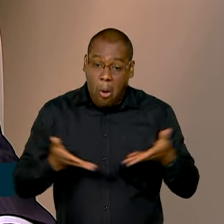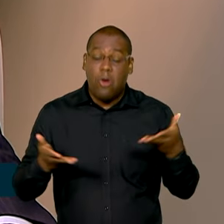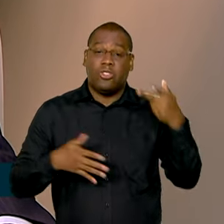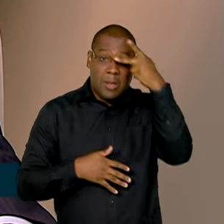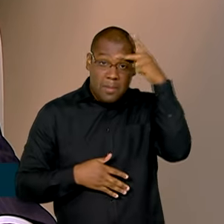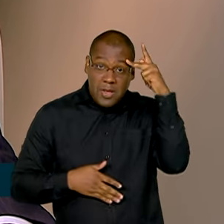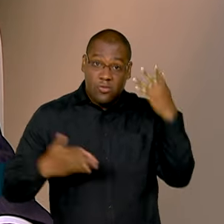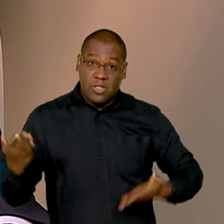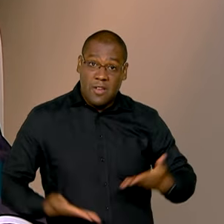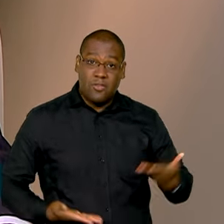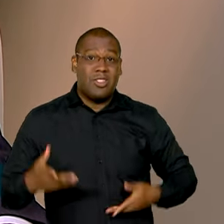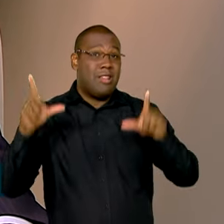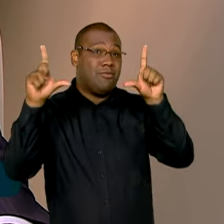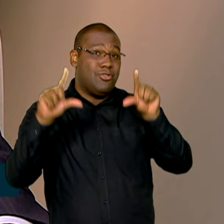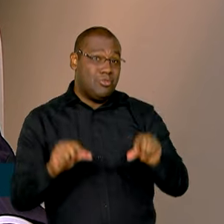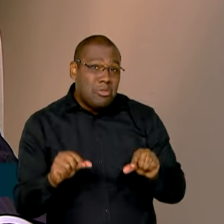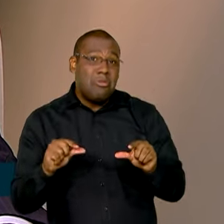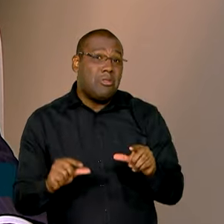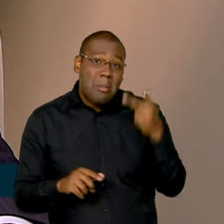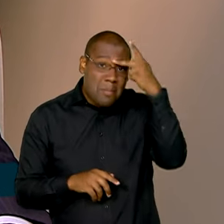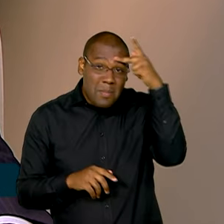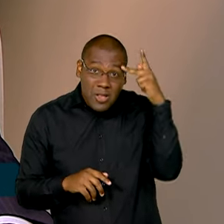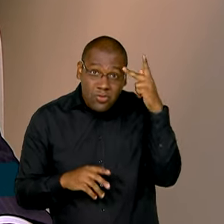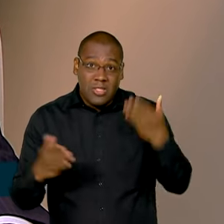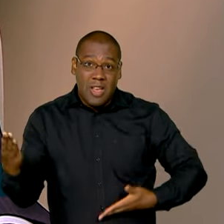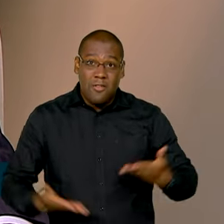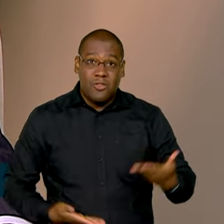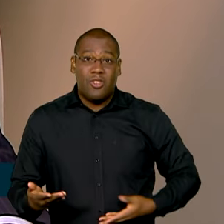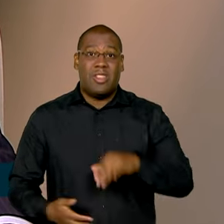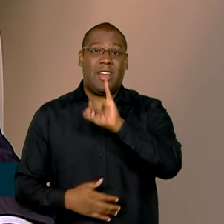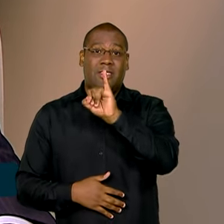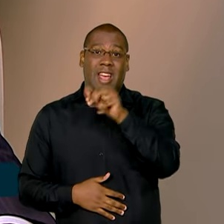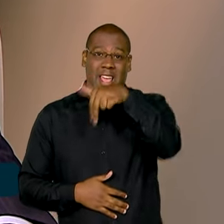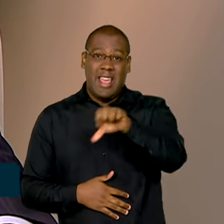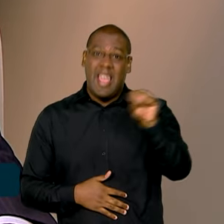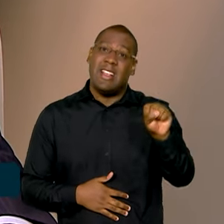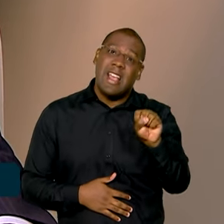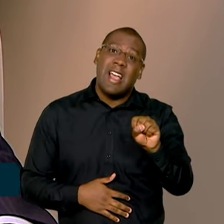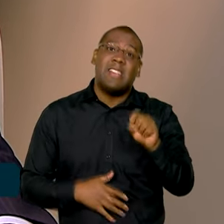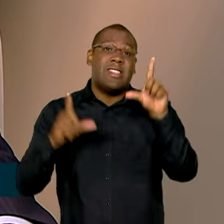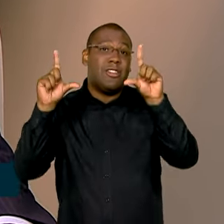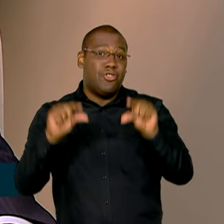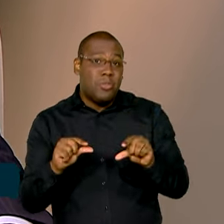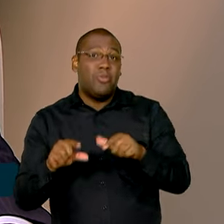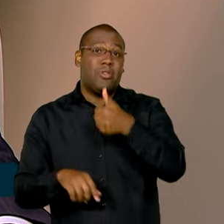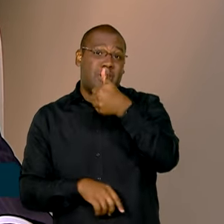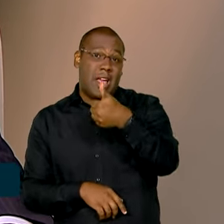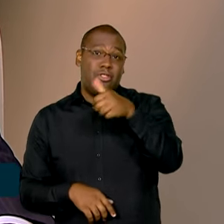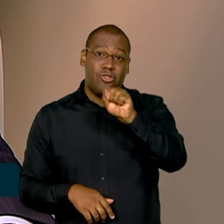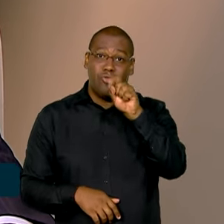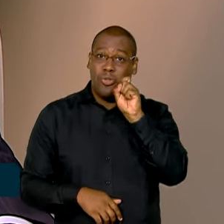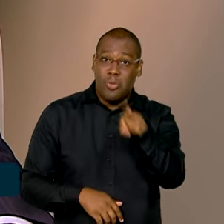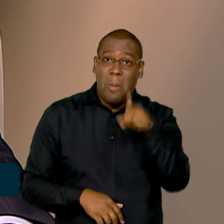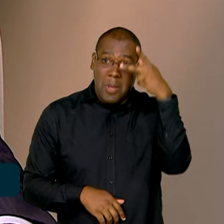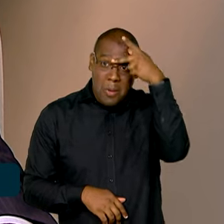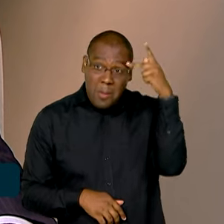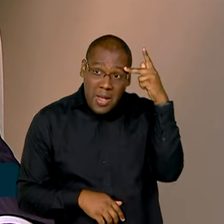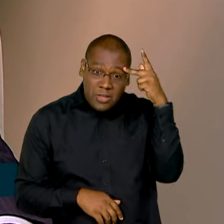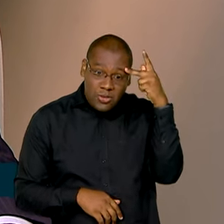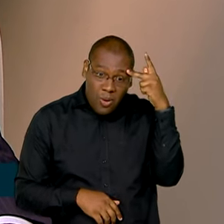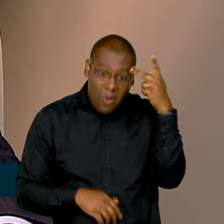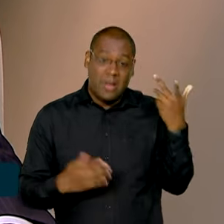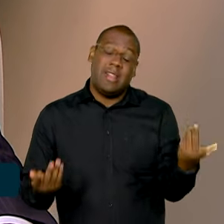tecnologia é outra, óbvio que nós usamos muita automação e isso traz segurança para o modelo e é importante. Mas ainda,